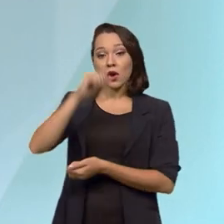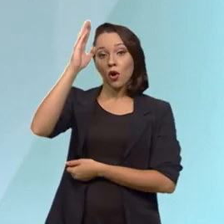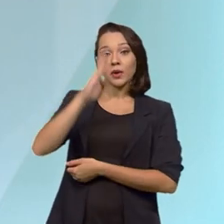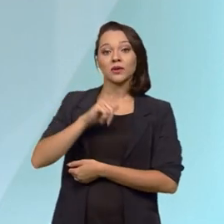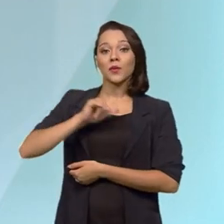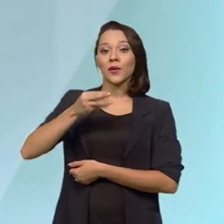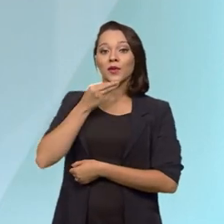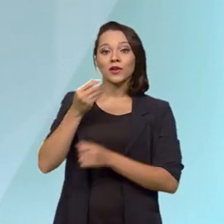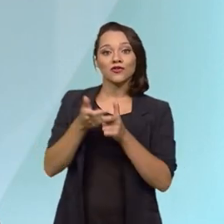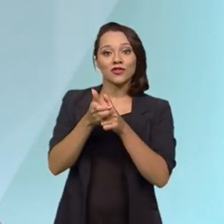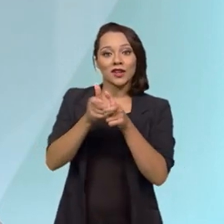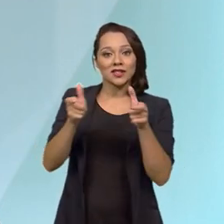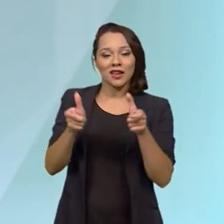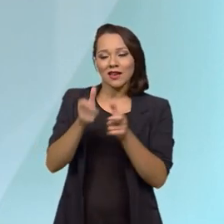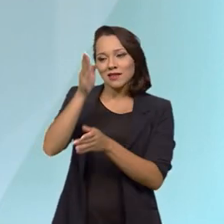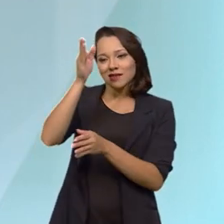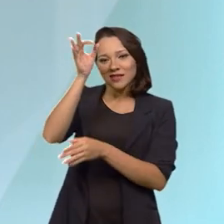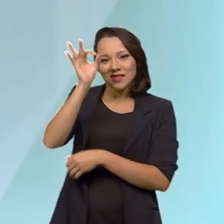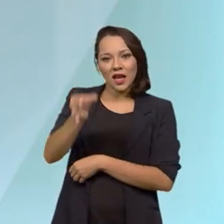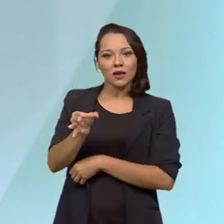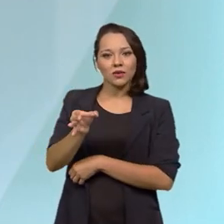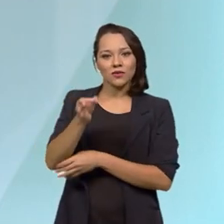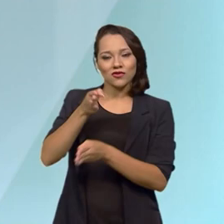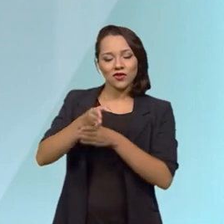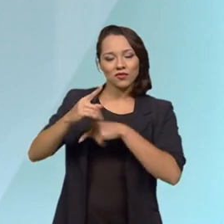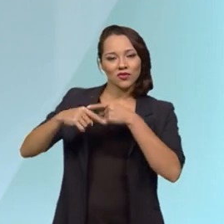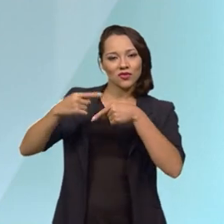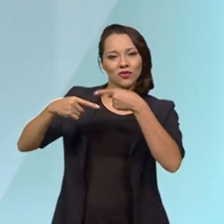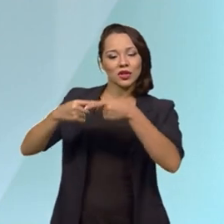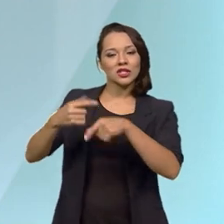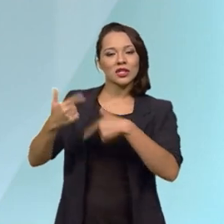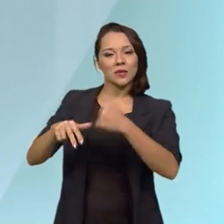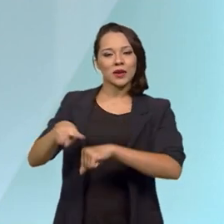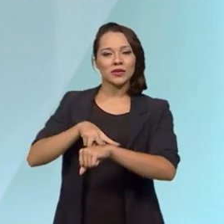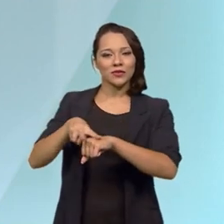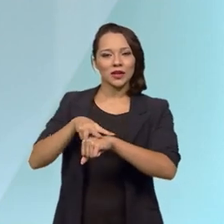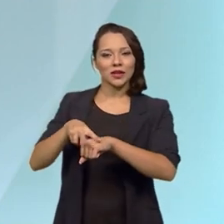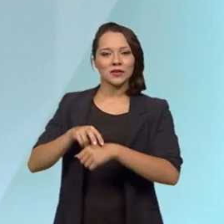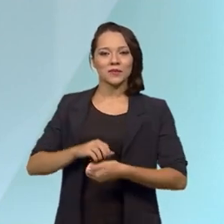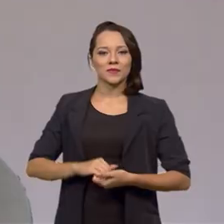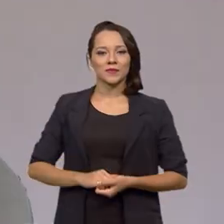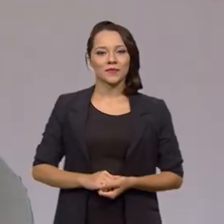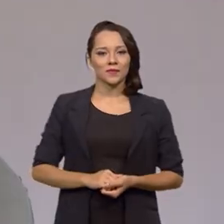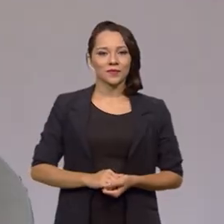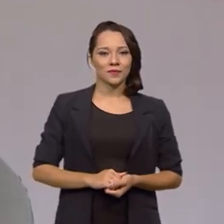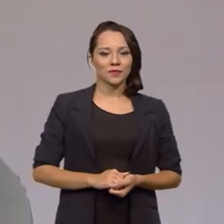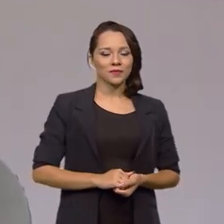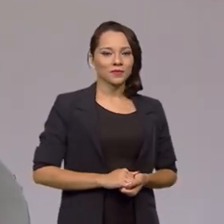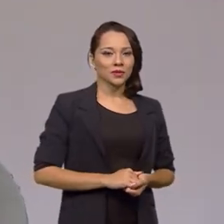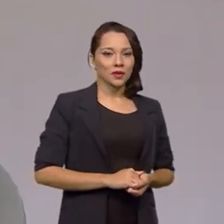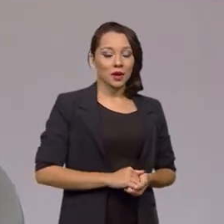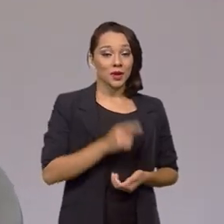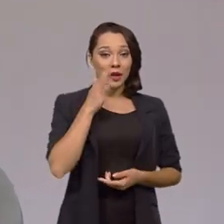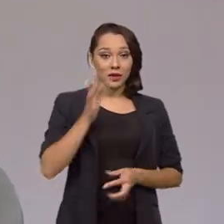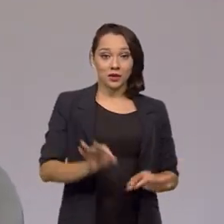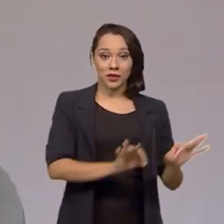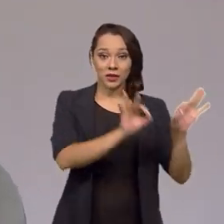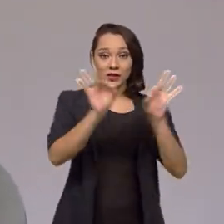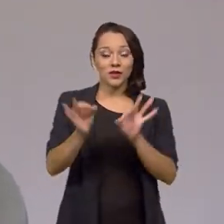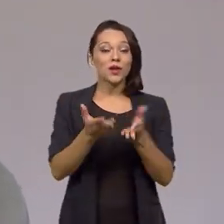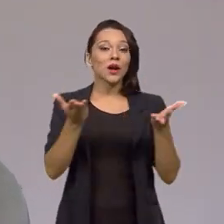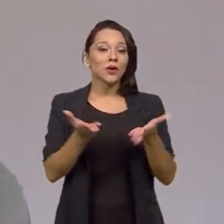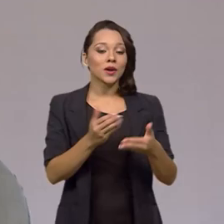oportunidade de crescer na correta direção de geração de empregos verdes para os brasileiros. Para quem está nos assistindo agora,